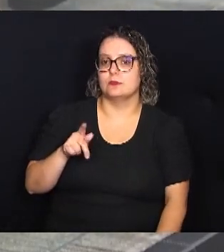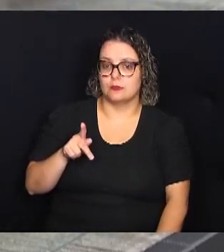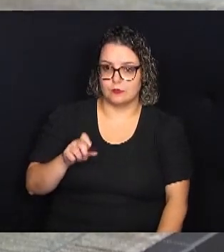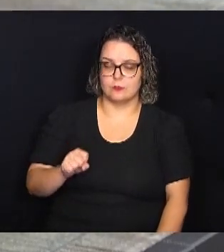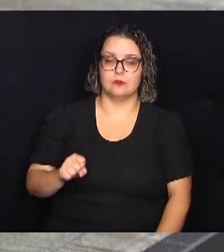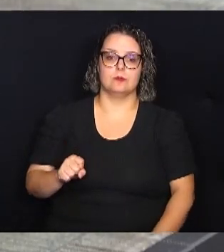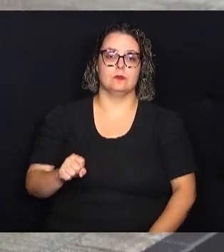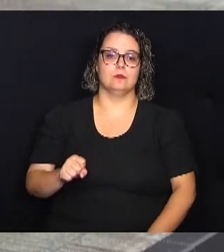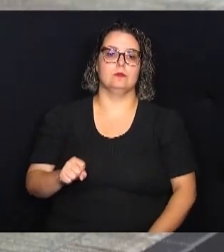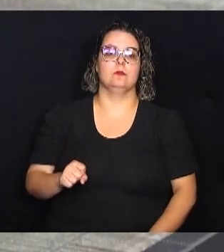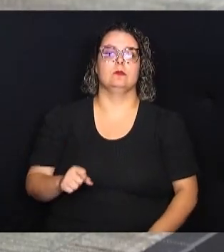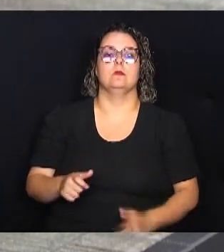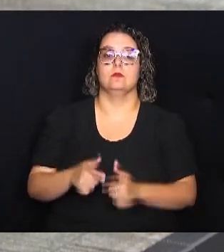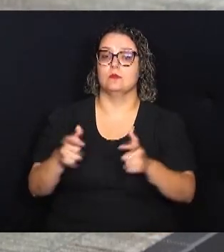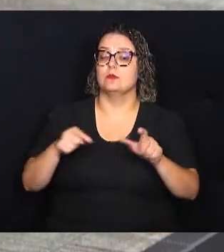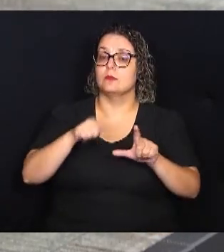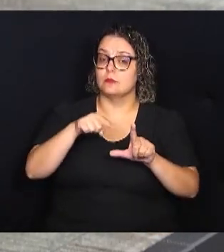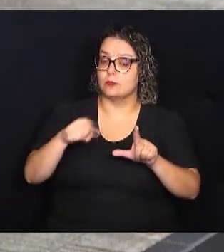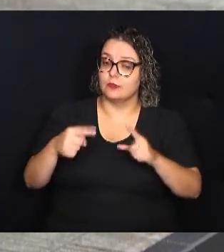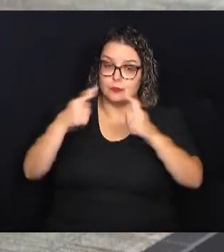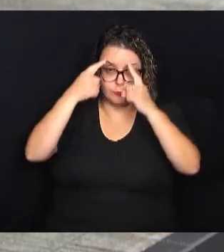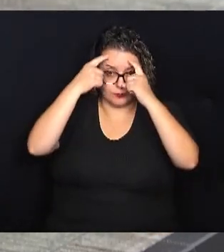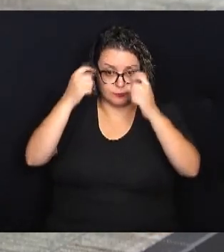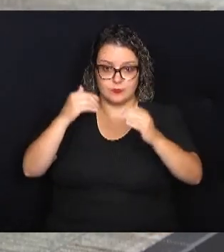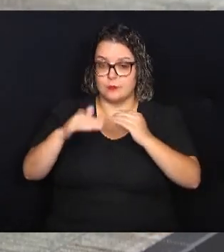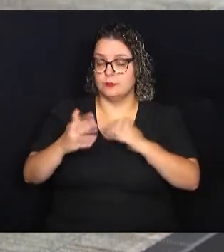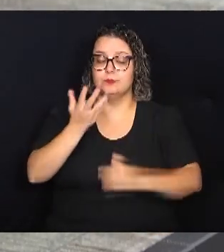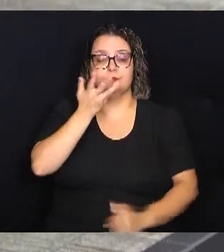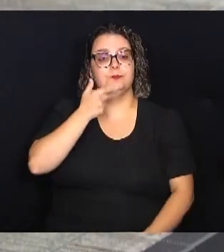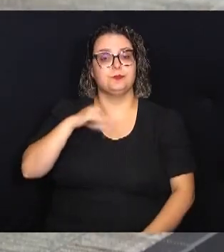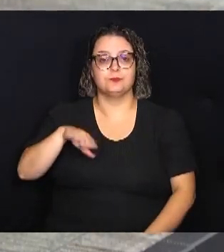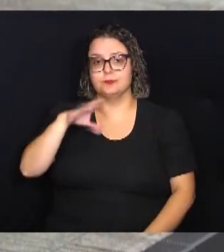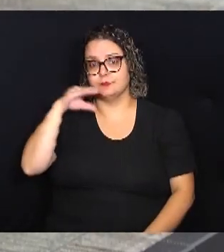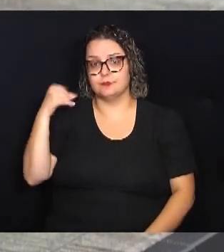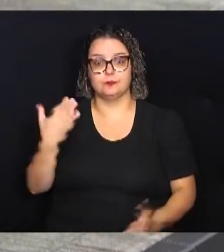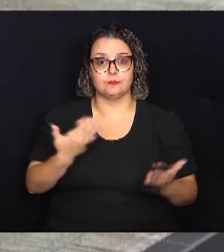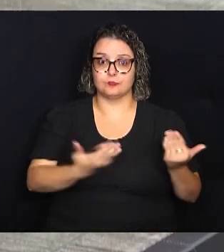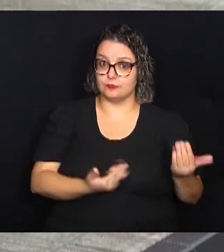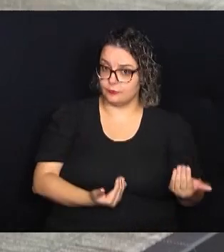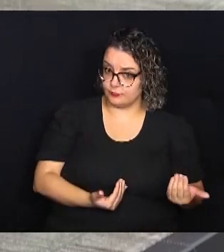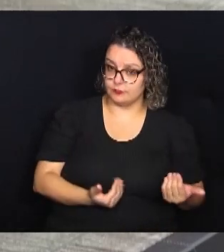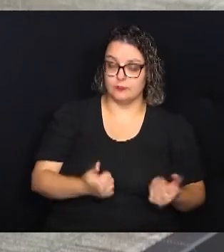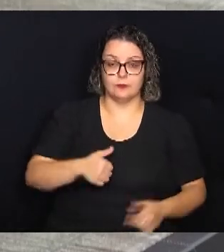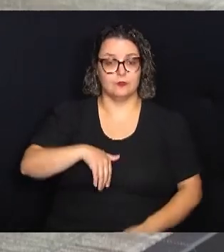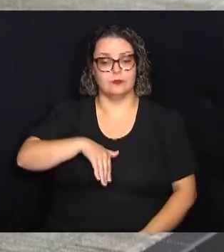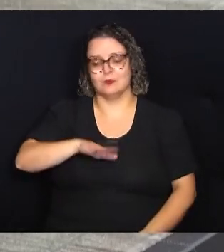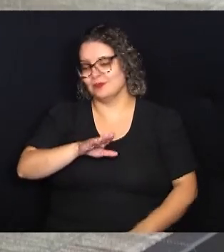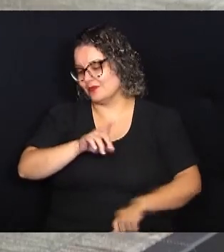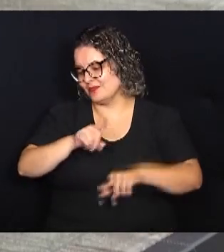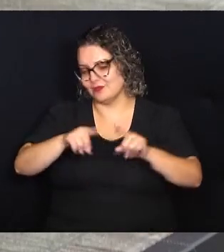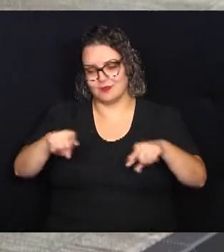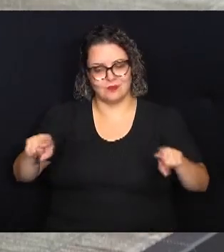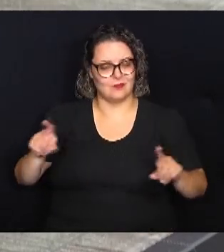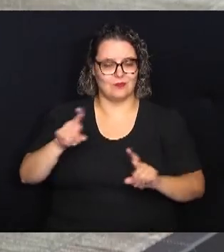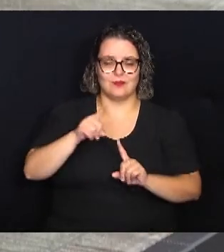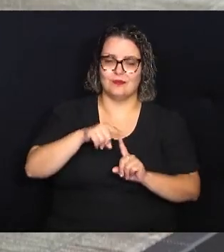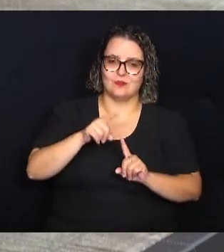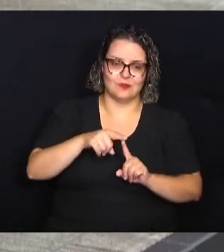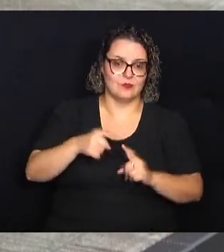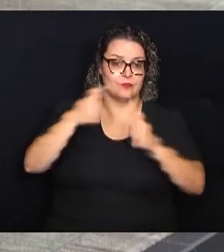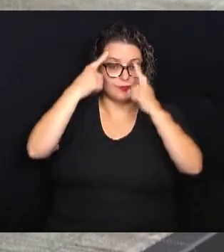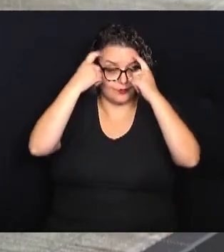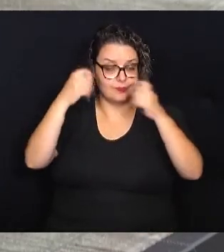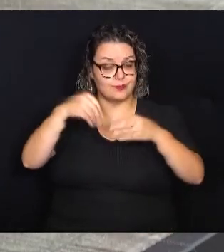Um maior índice de violência contra criança, adolescente, jovem. Os mais diferentes tipos de violência existem dentro daquela